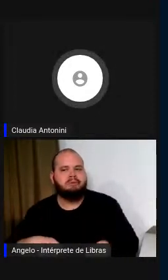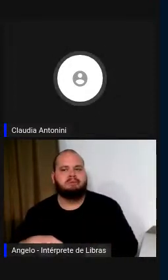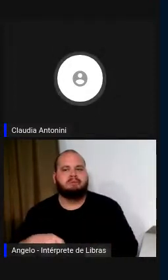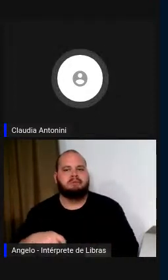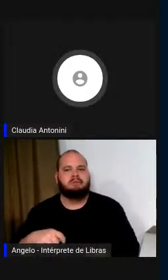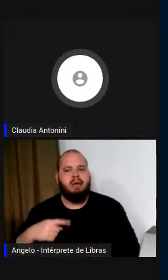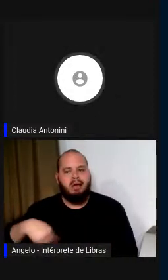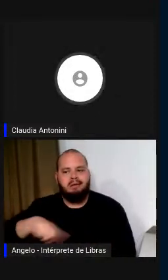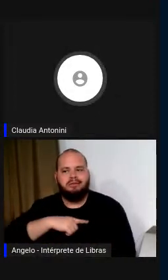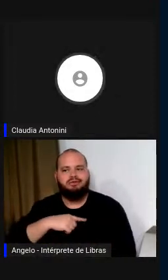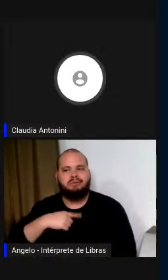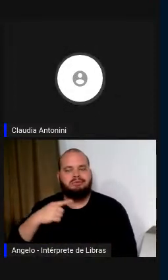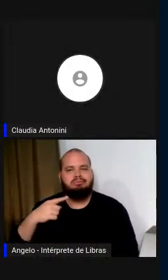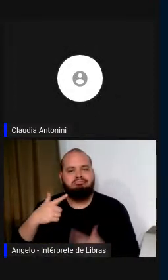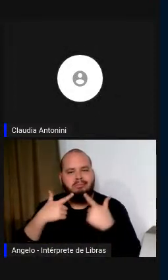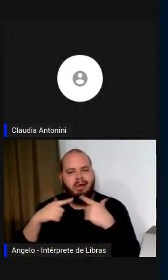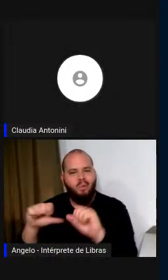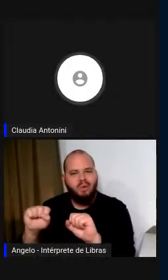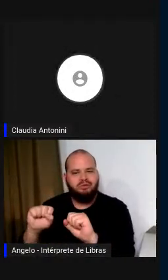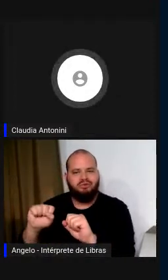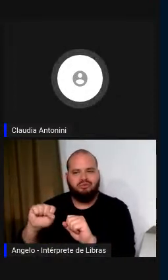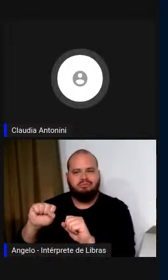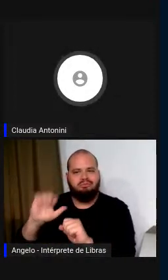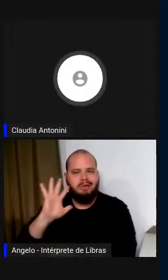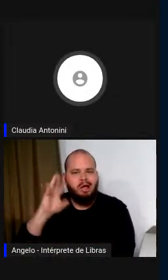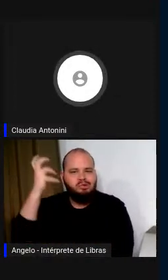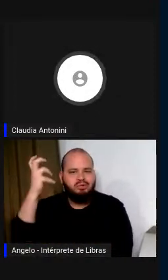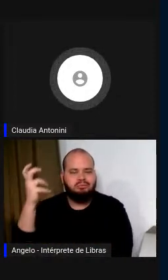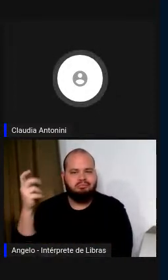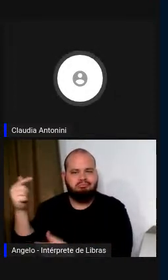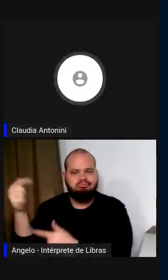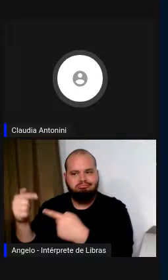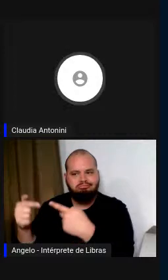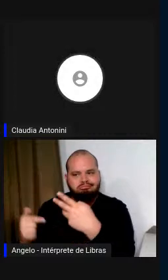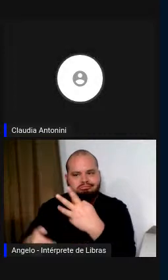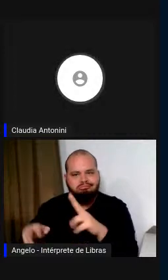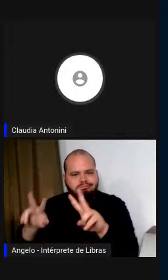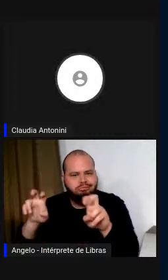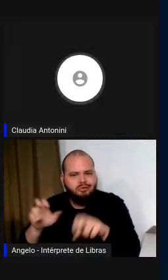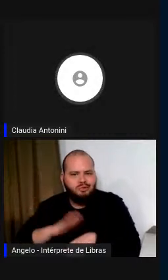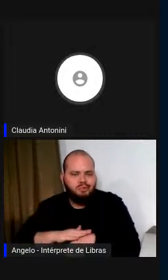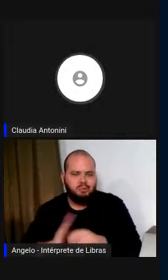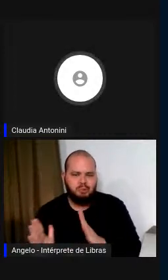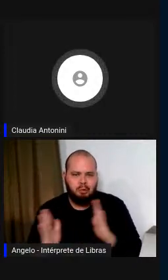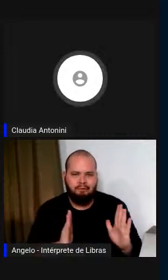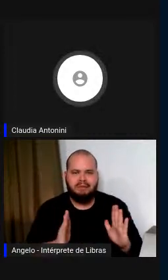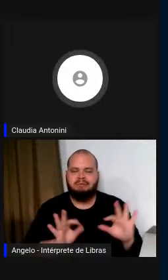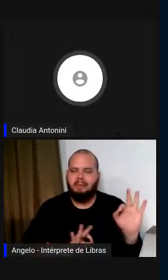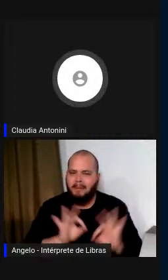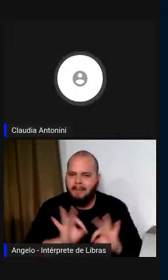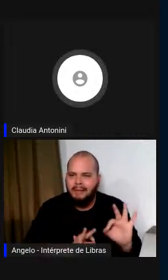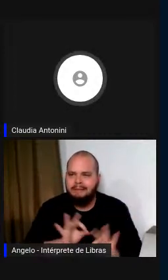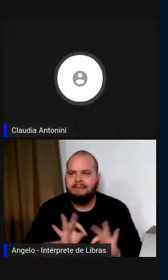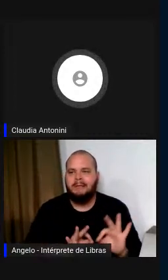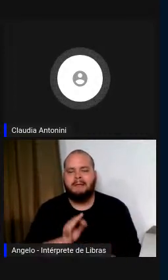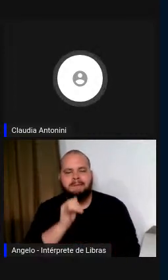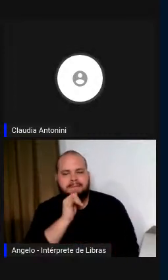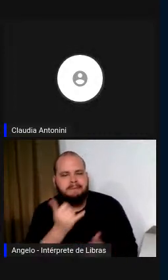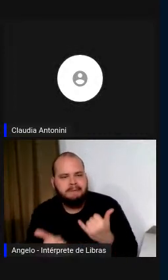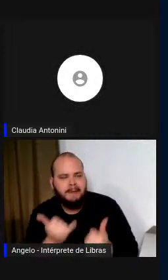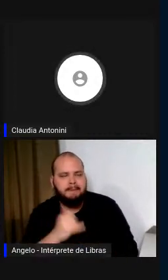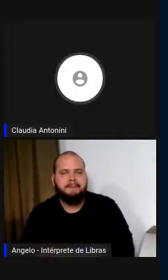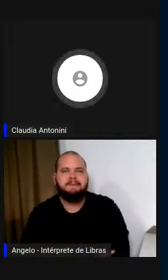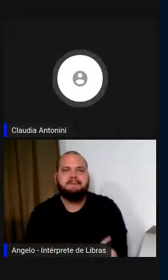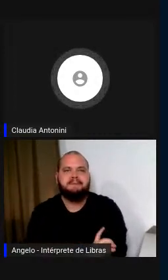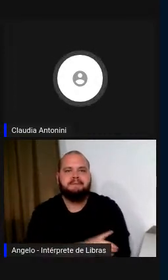recursos linguísticos para a fase de preparação, por exemplo, imaginemos a criação